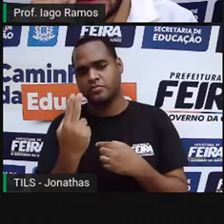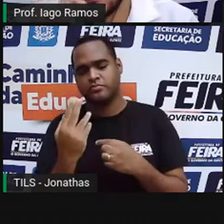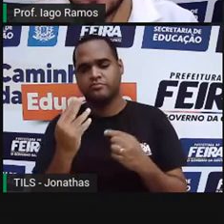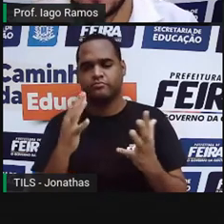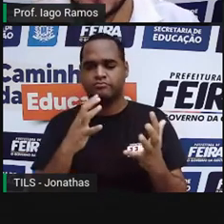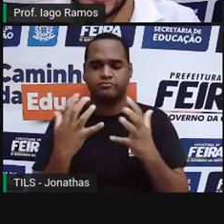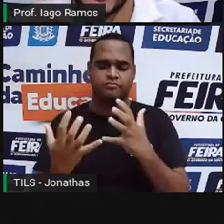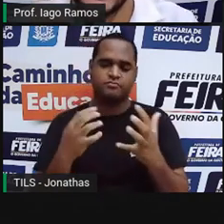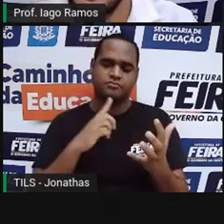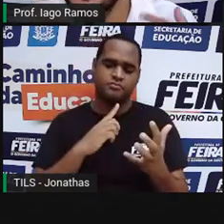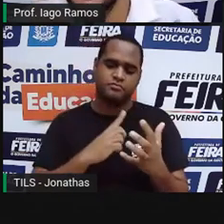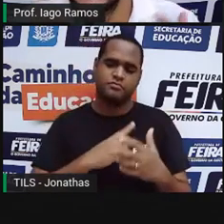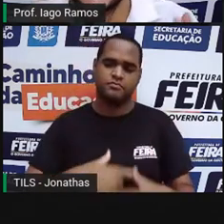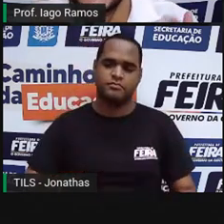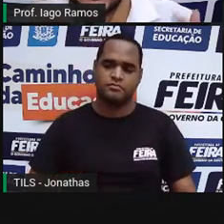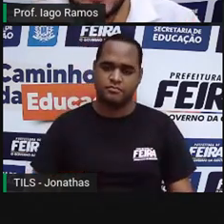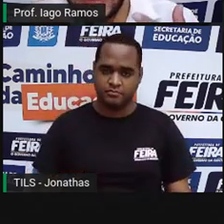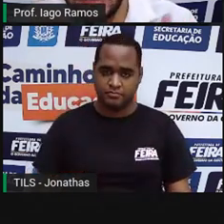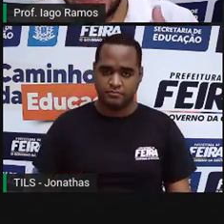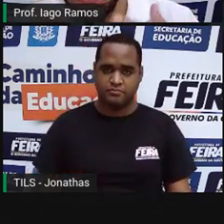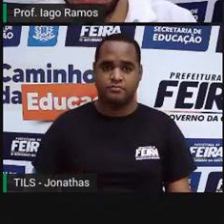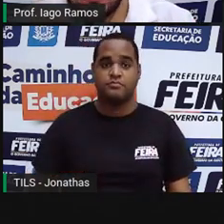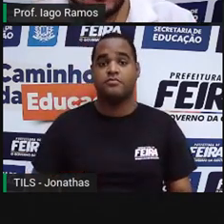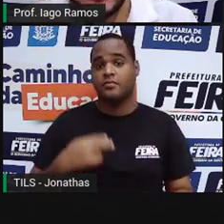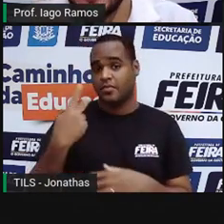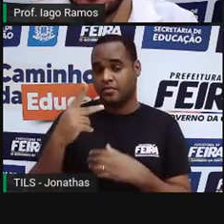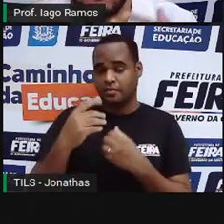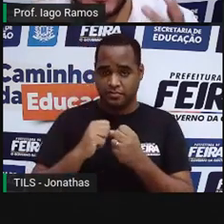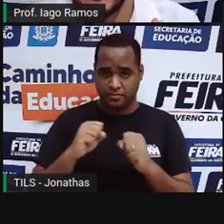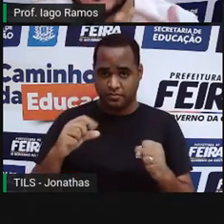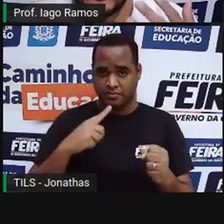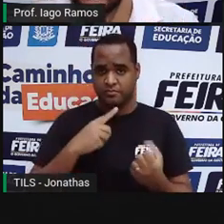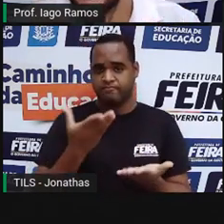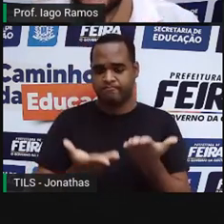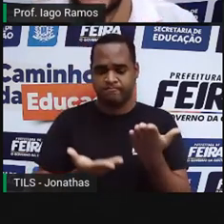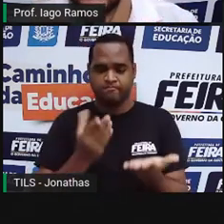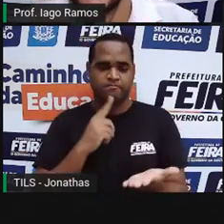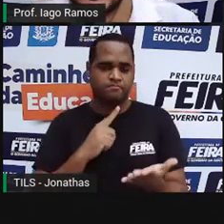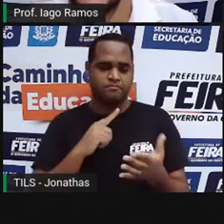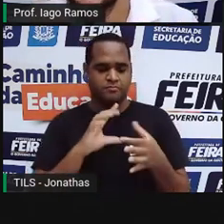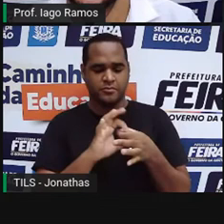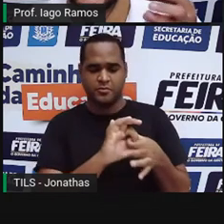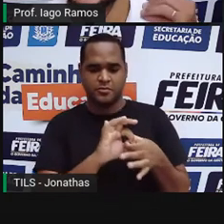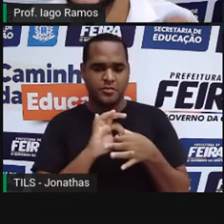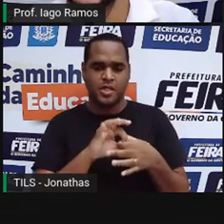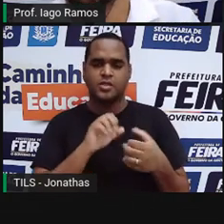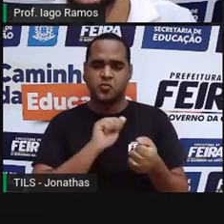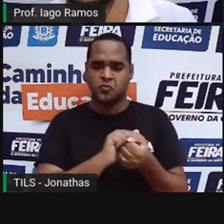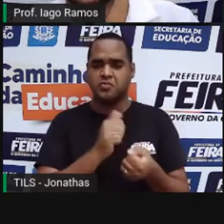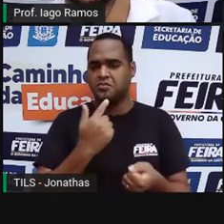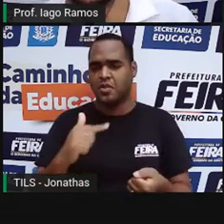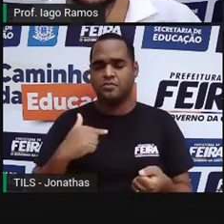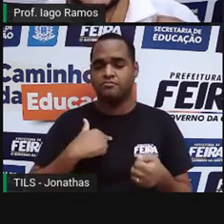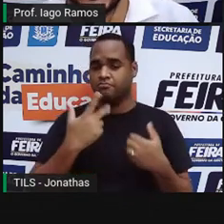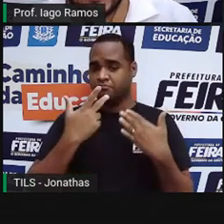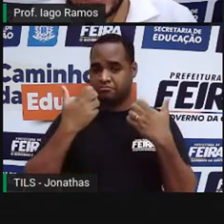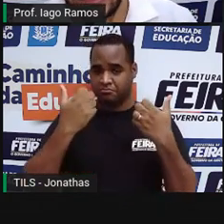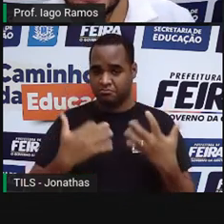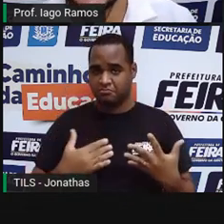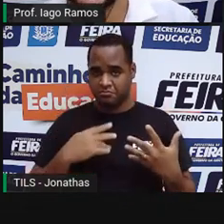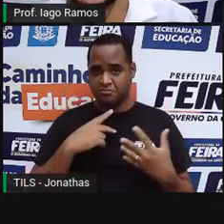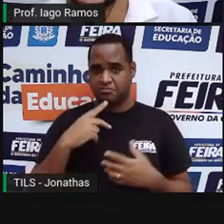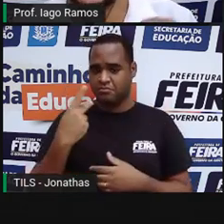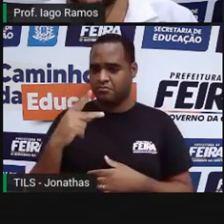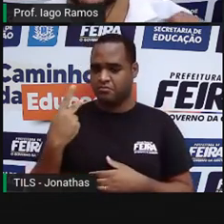Como assim? Se as grandezas não se relacionam, não tem nenhuma relação uma com a outra, A gente já pode dizer, são